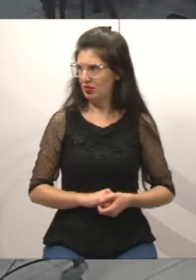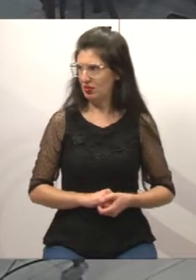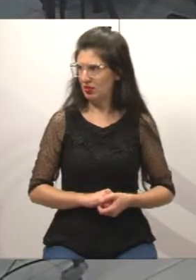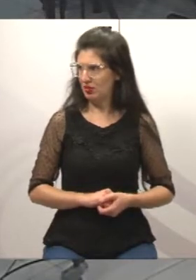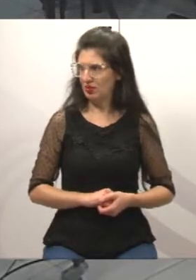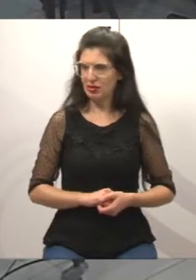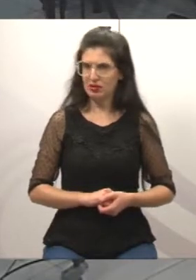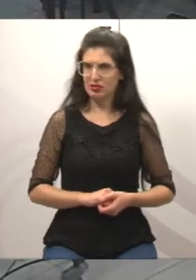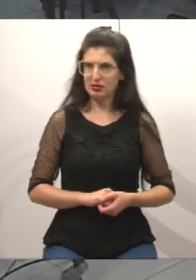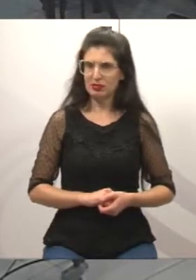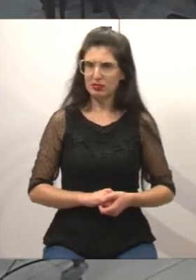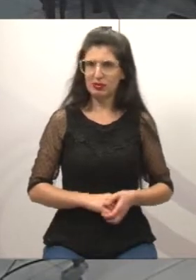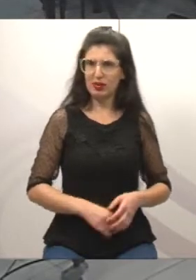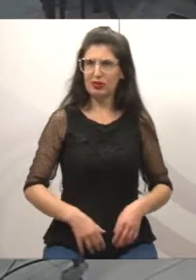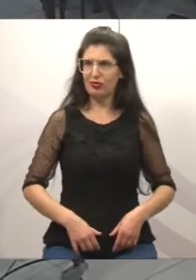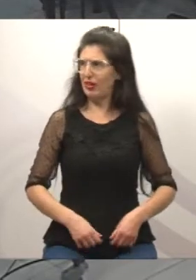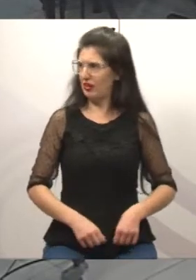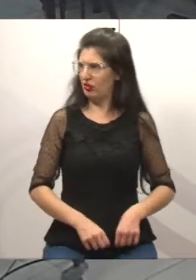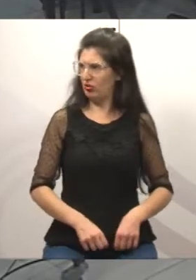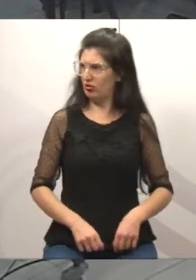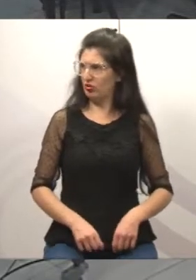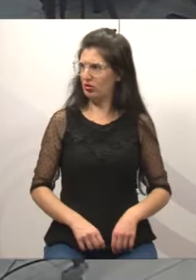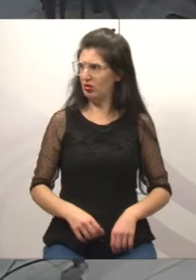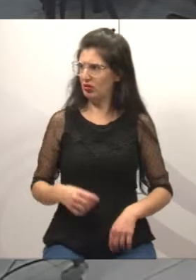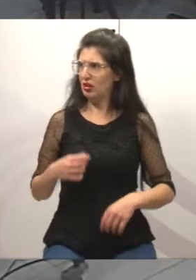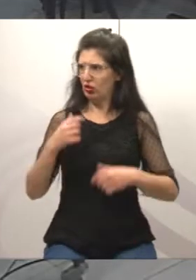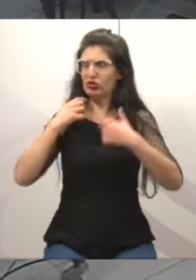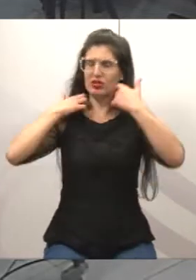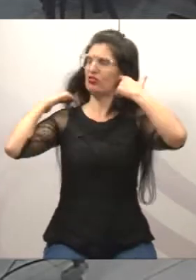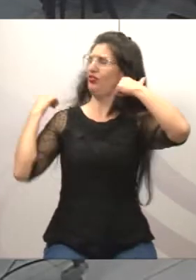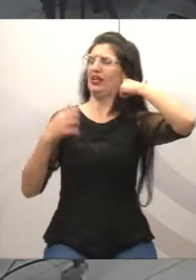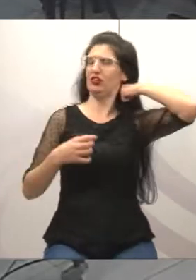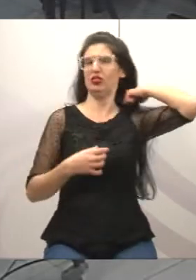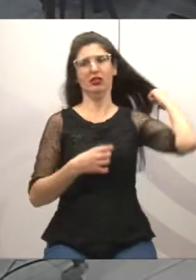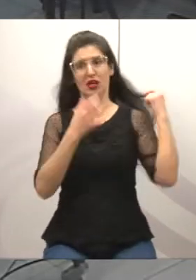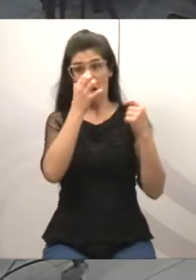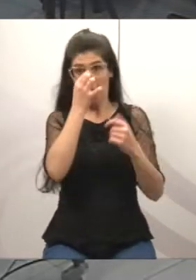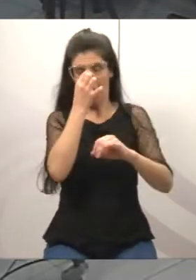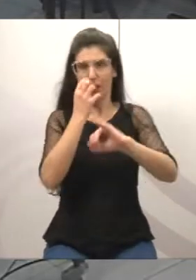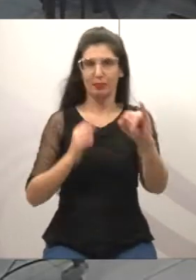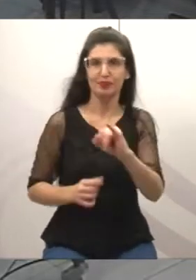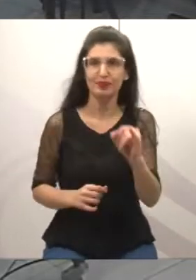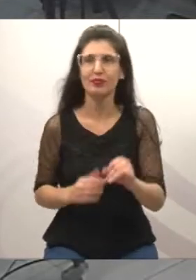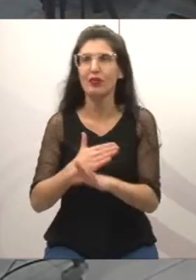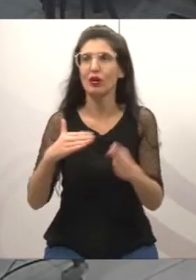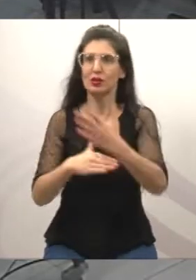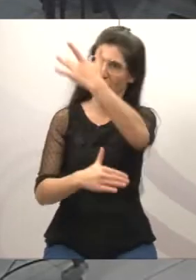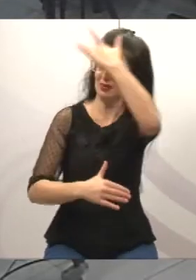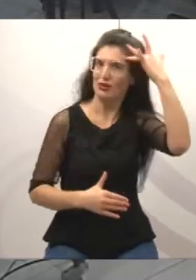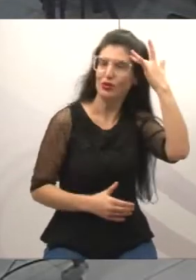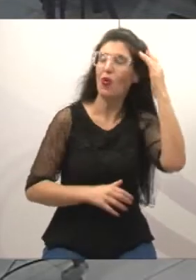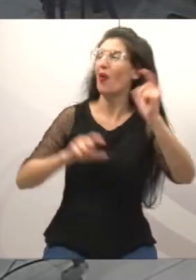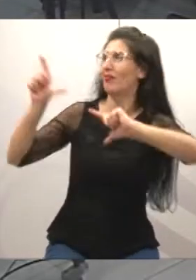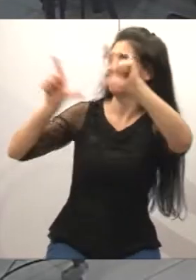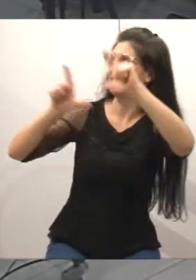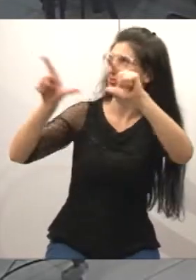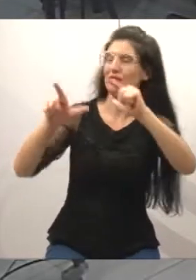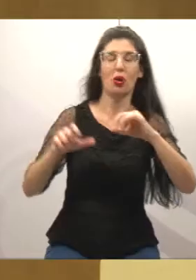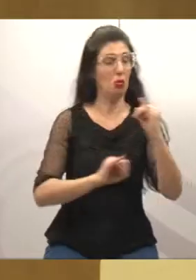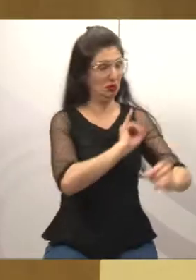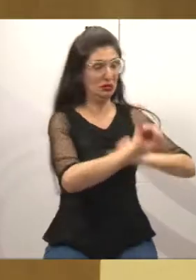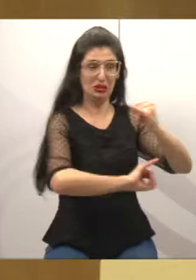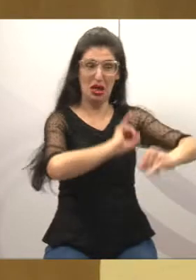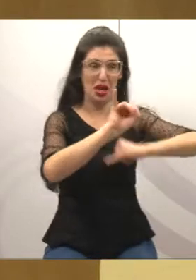Quero cumprimentar a todos que nos acompanham, seja pela TV ou pela internet, e